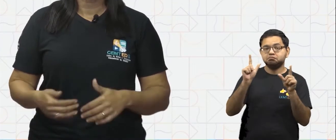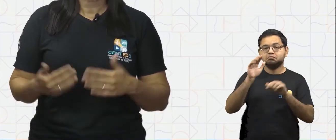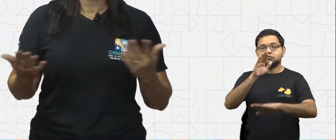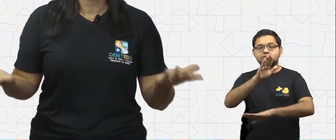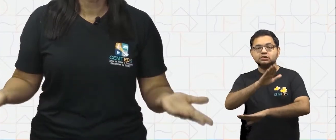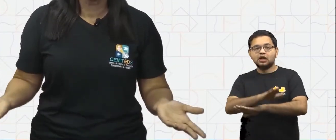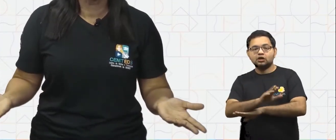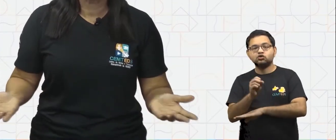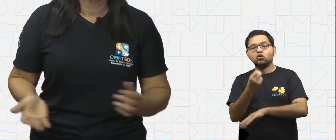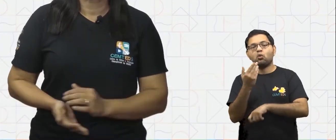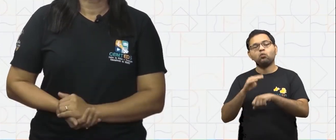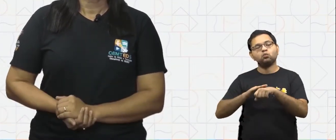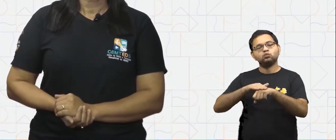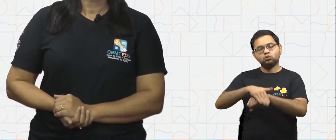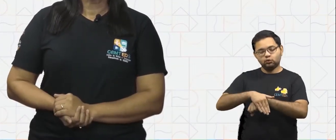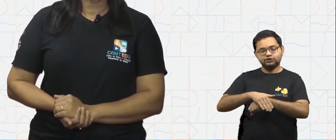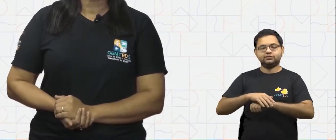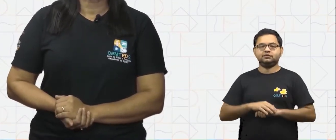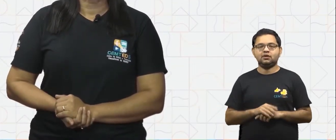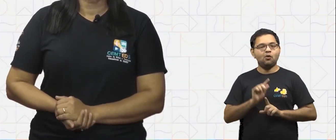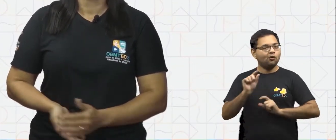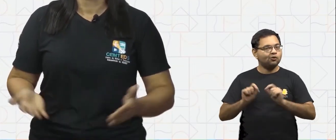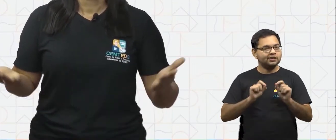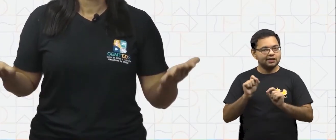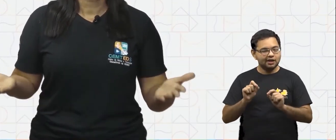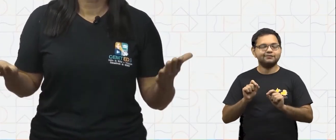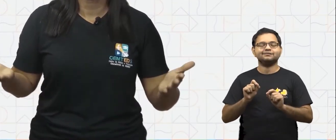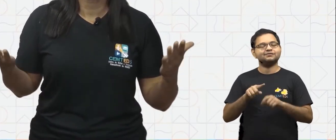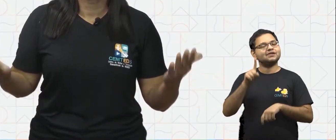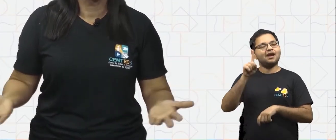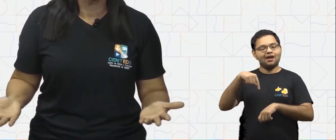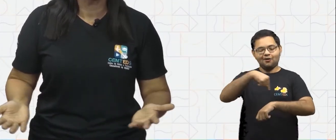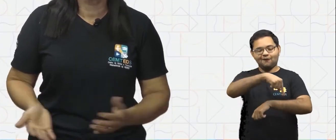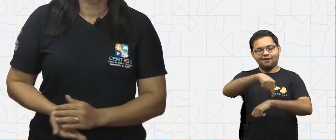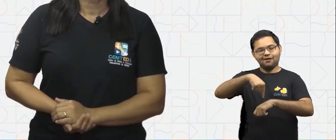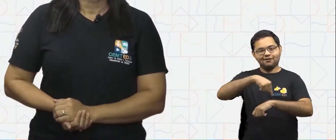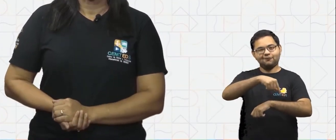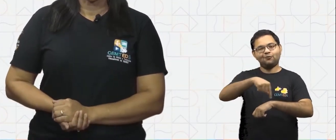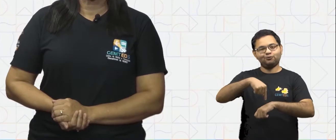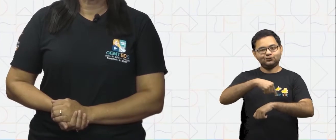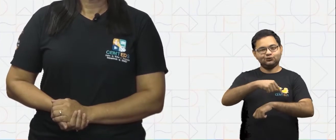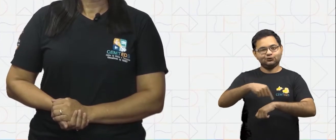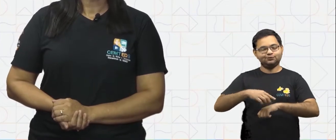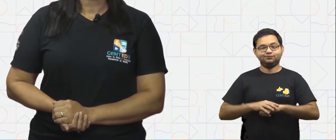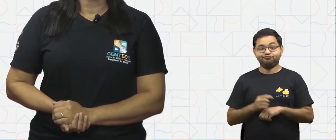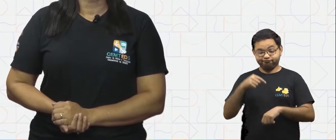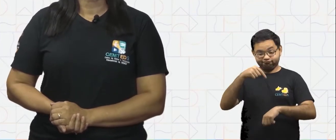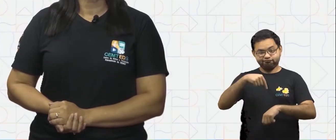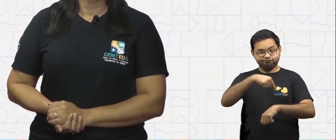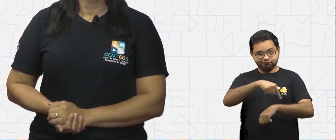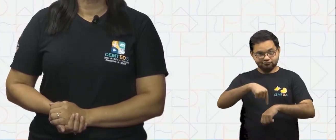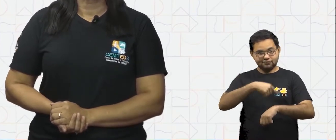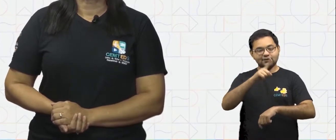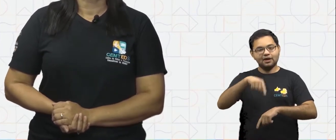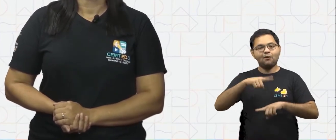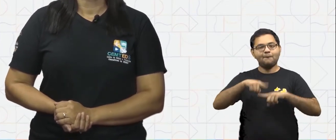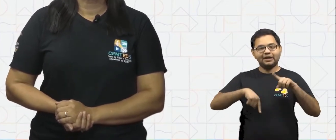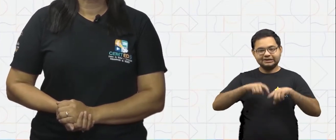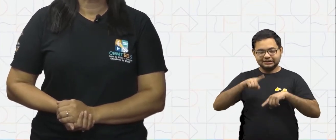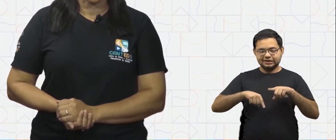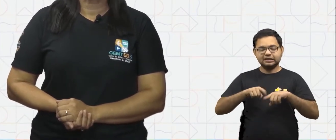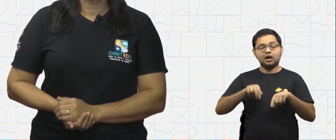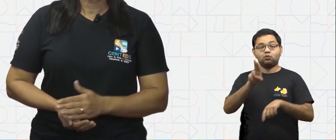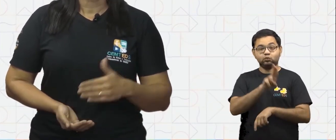tarde ou noite. Estamos falando do relógio. Ele é um instrumento de medida